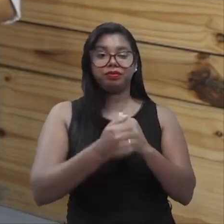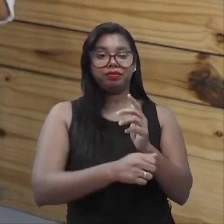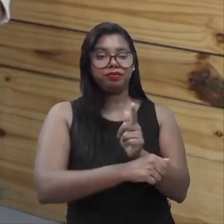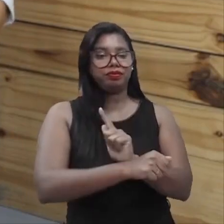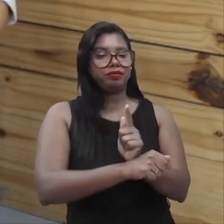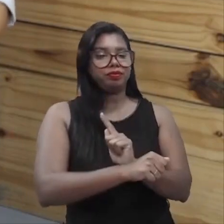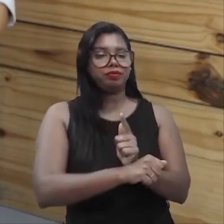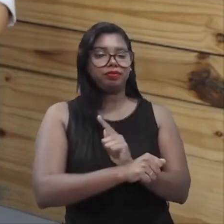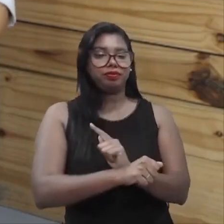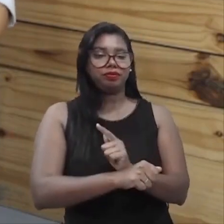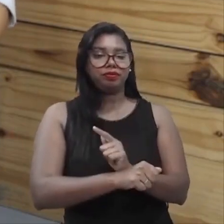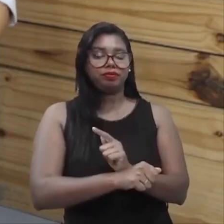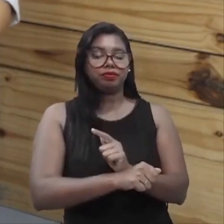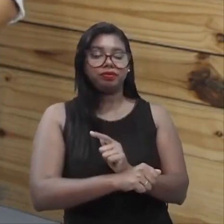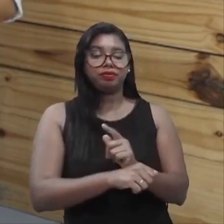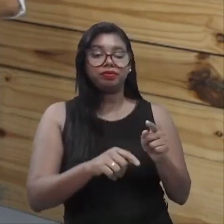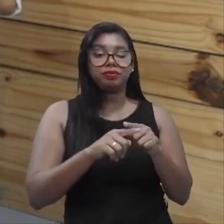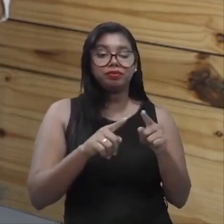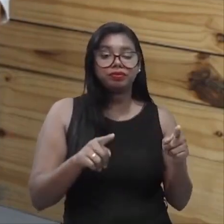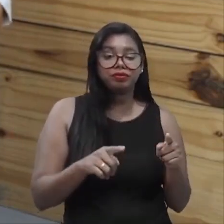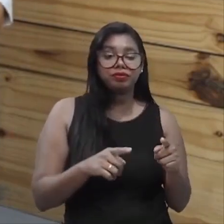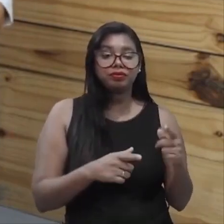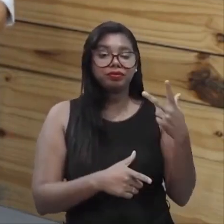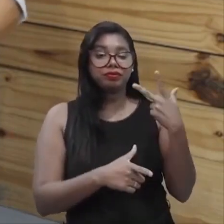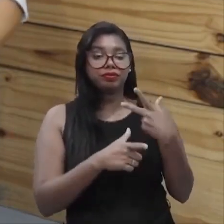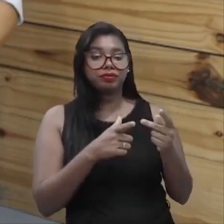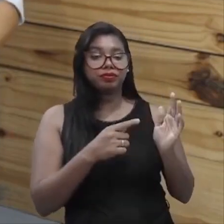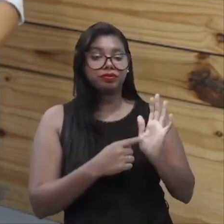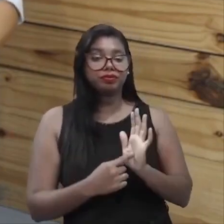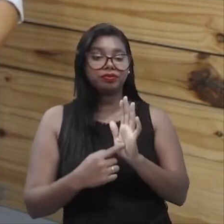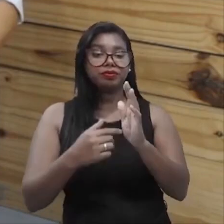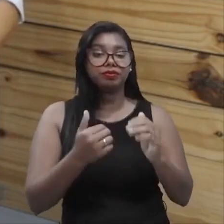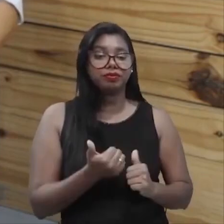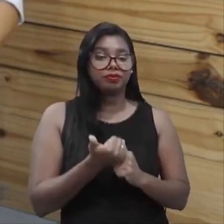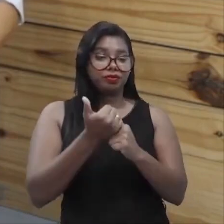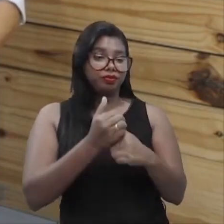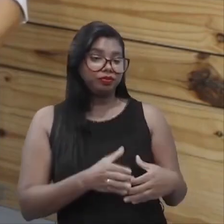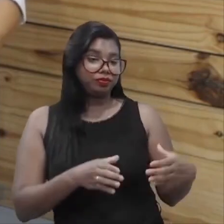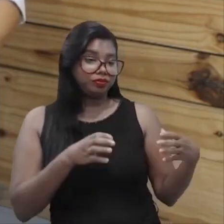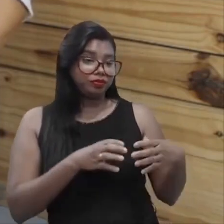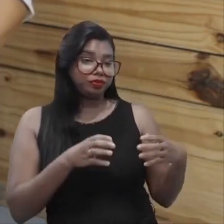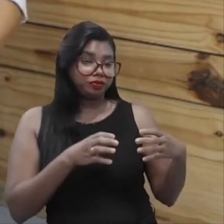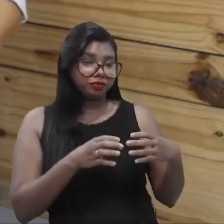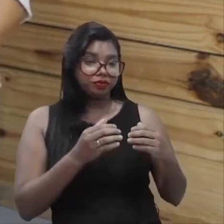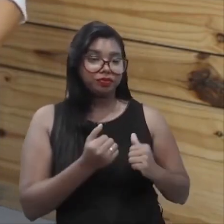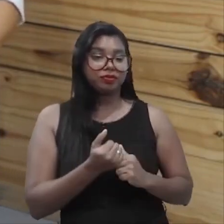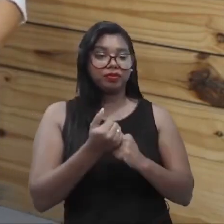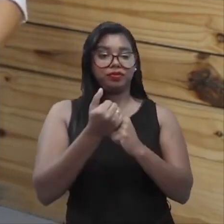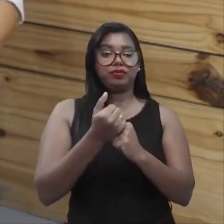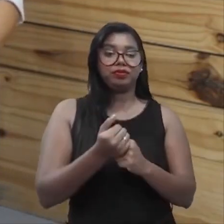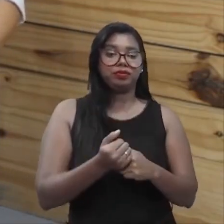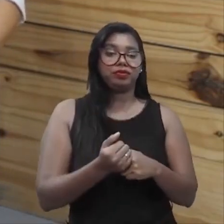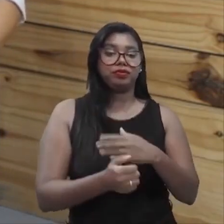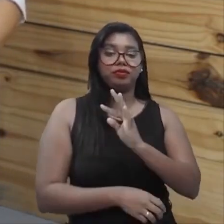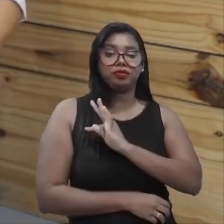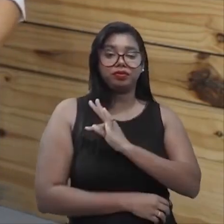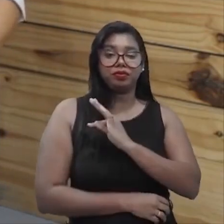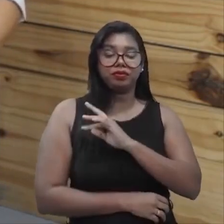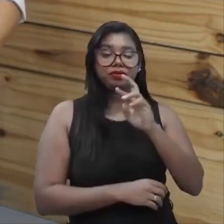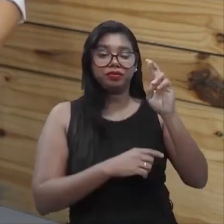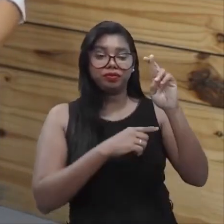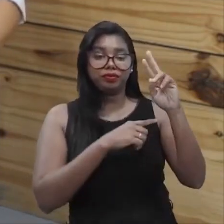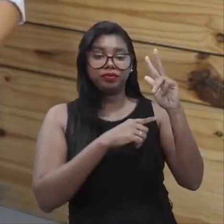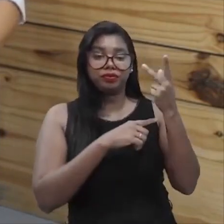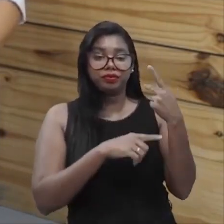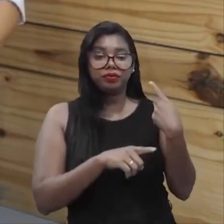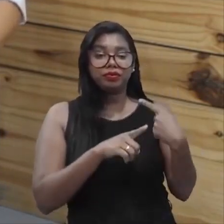jamais conseguiria impulsionar a sua equipe se não tivesse o apoio do técnico em recursos humanos. Porque